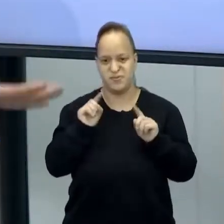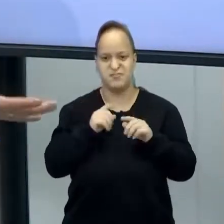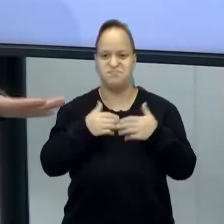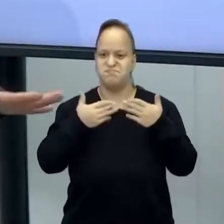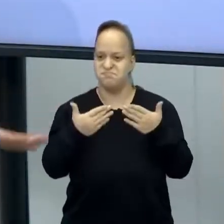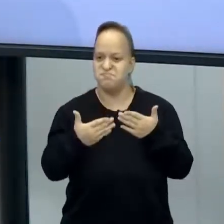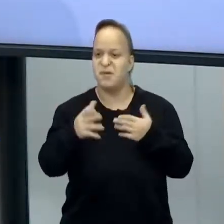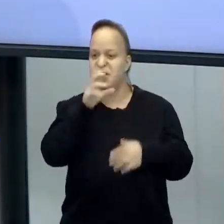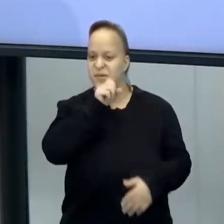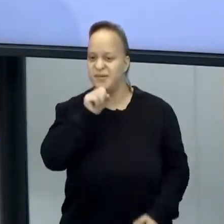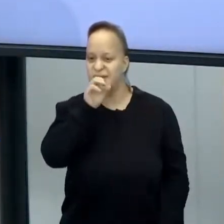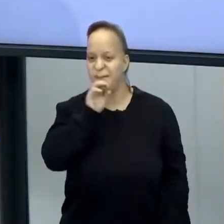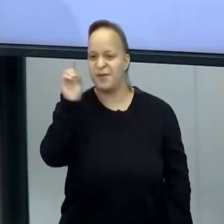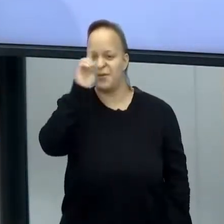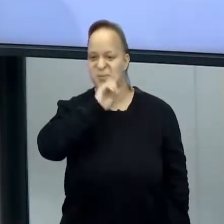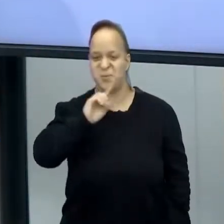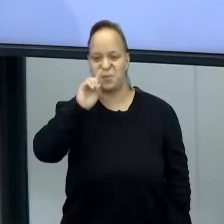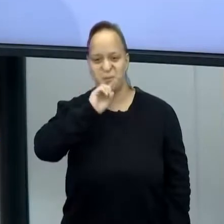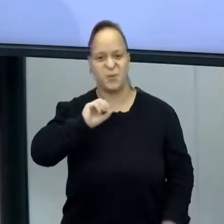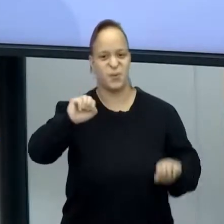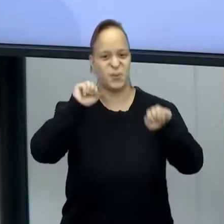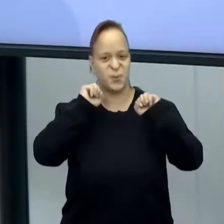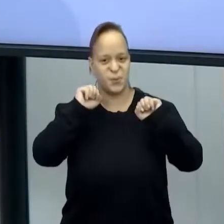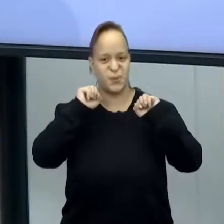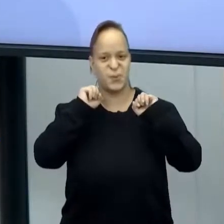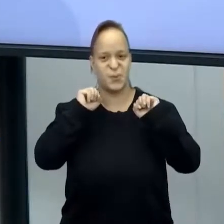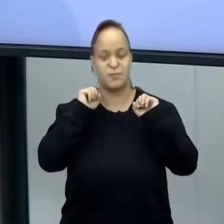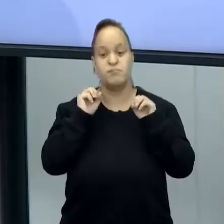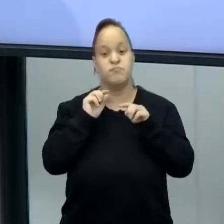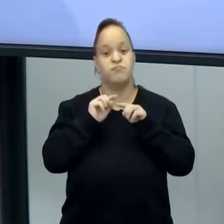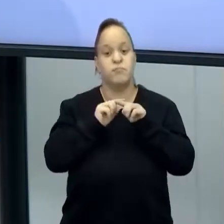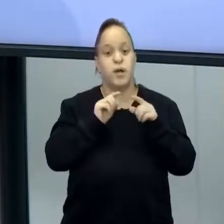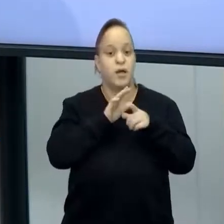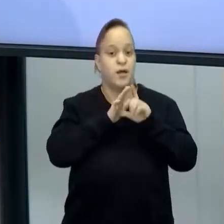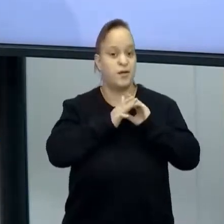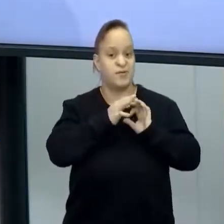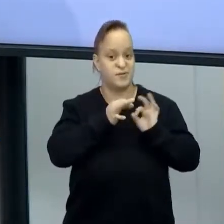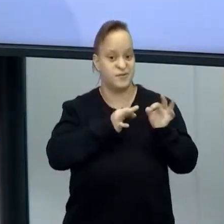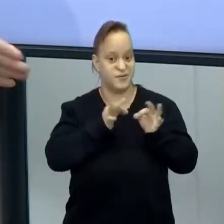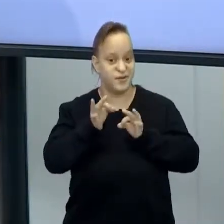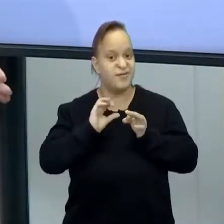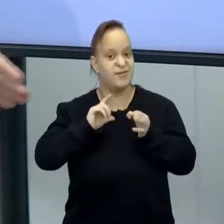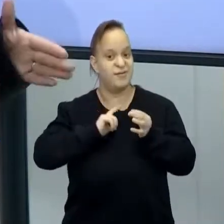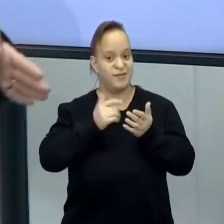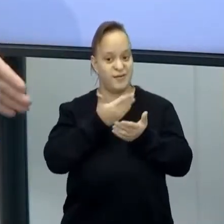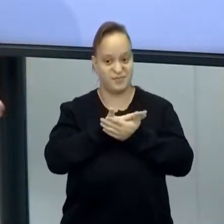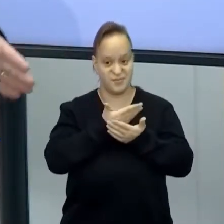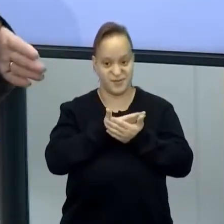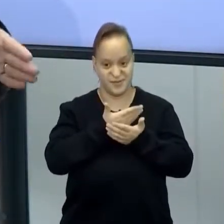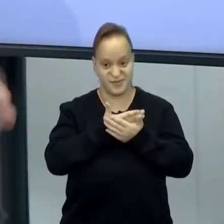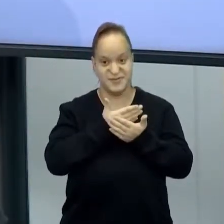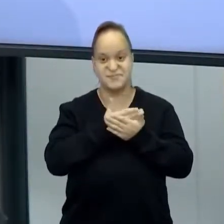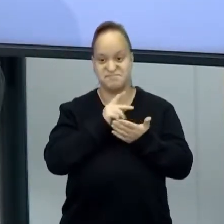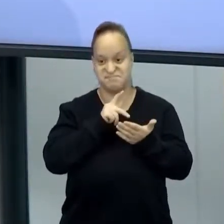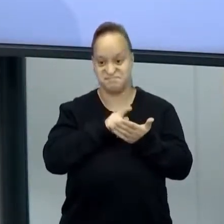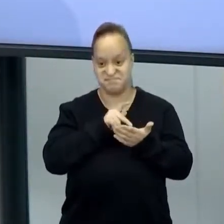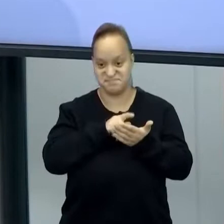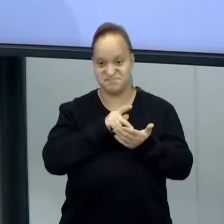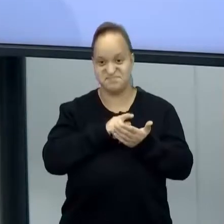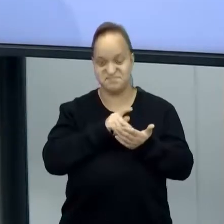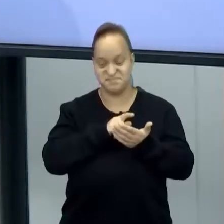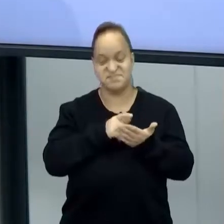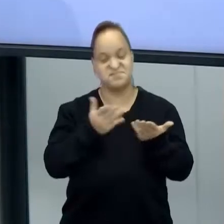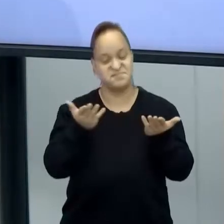promete! Mas antes da gente começar a planejar o final de semana, tenho algumas aulinhas ainda hoje, não é isso mesmo? Então,